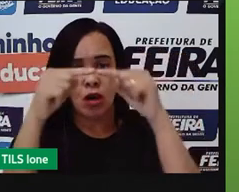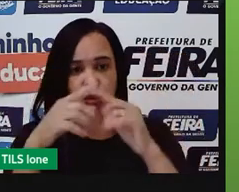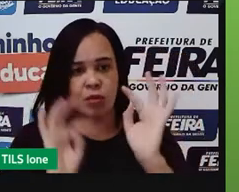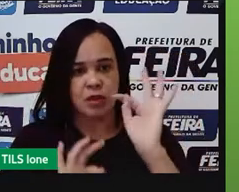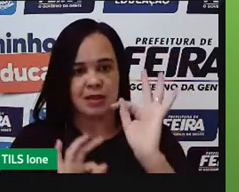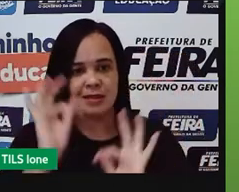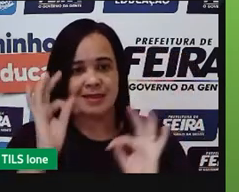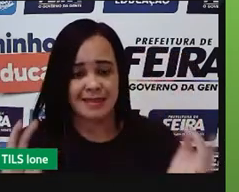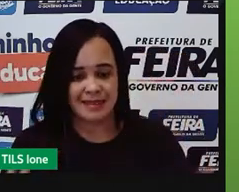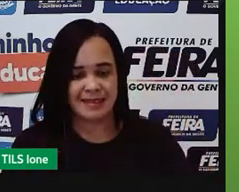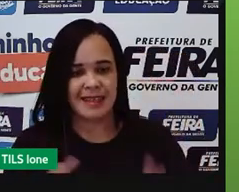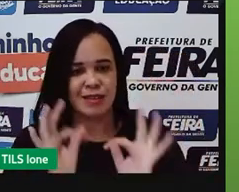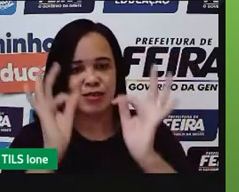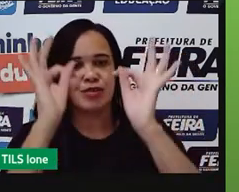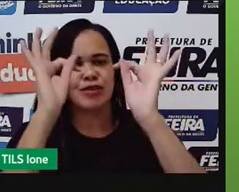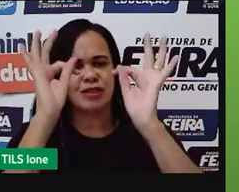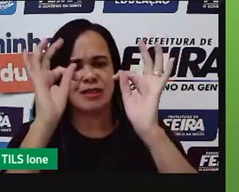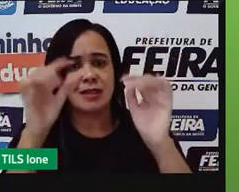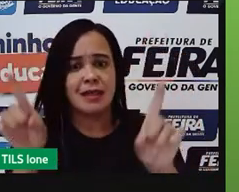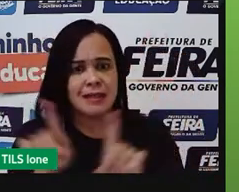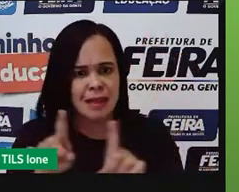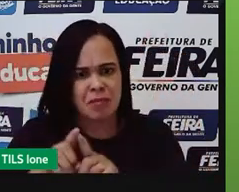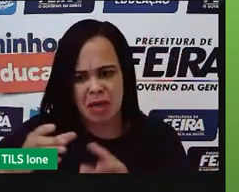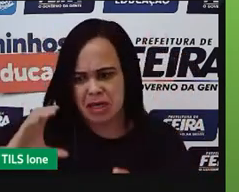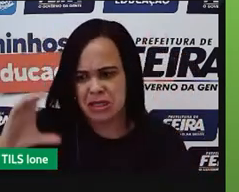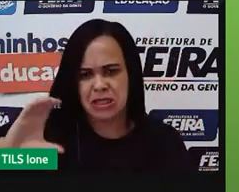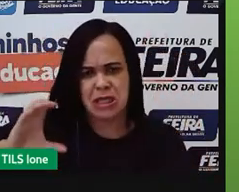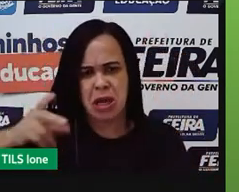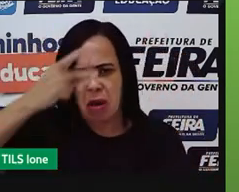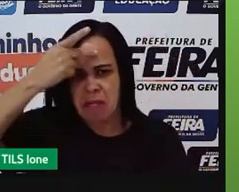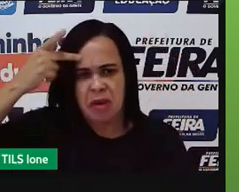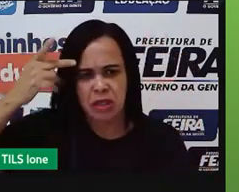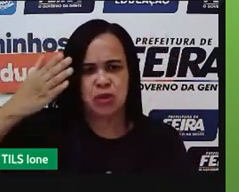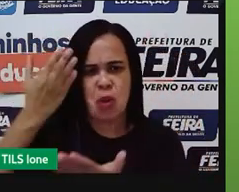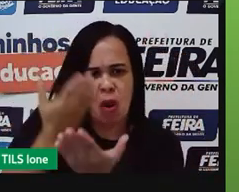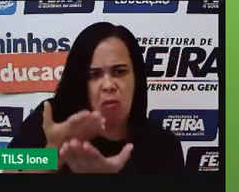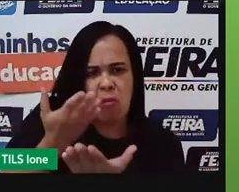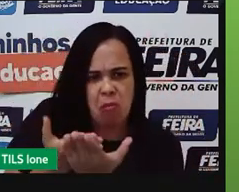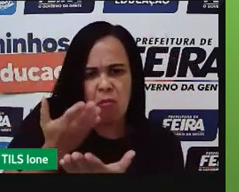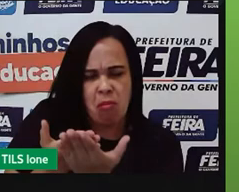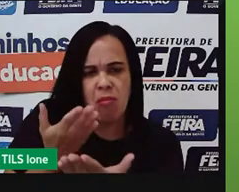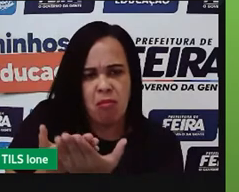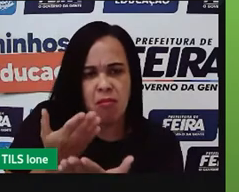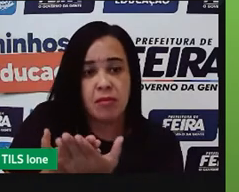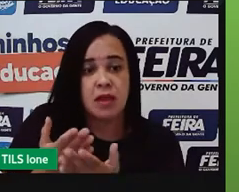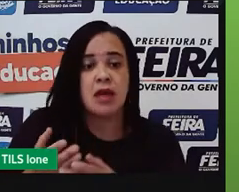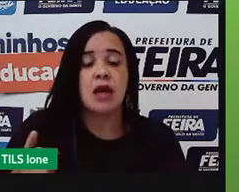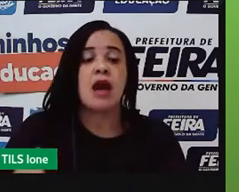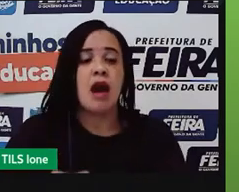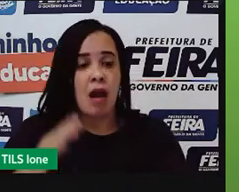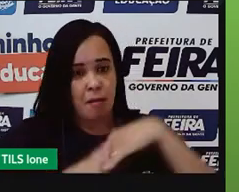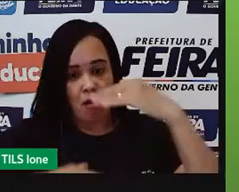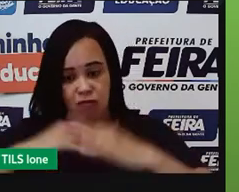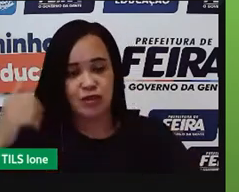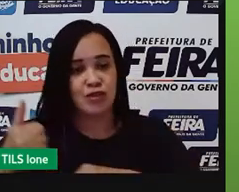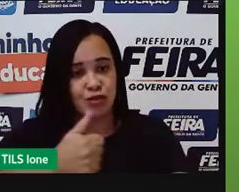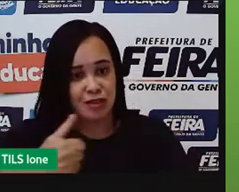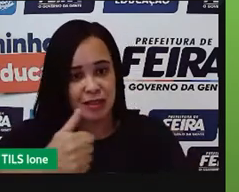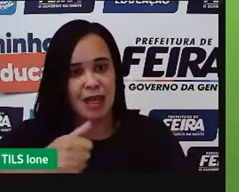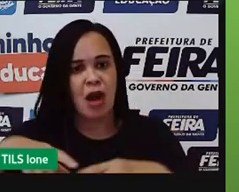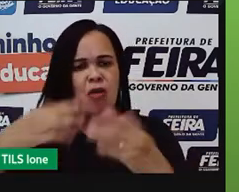Eu tenho aqui o estudo científico, né, pra o melhoramento dessas sementes, para o